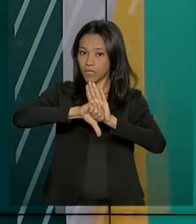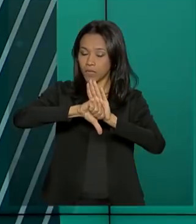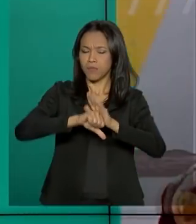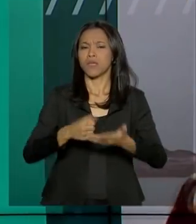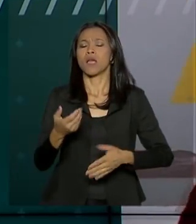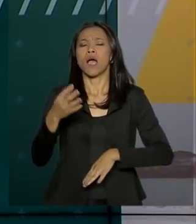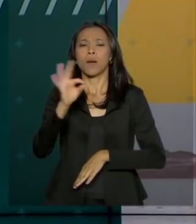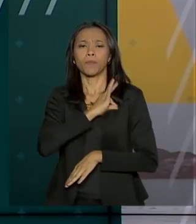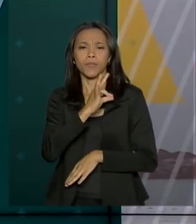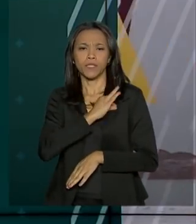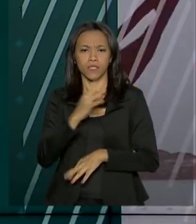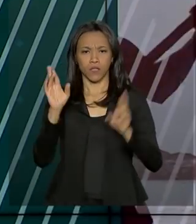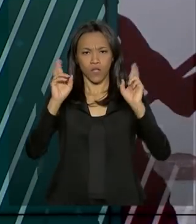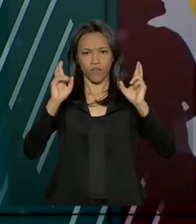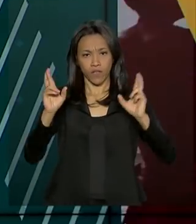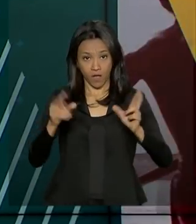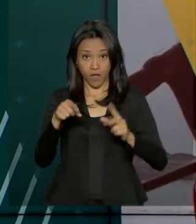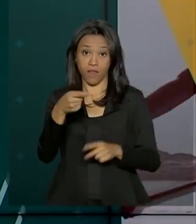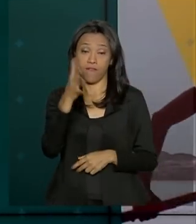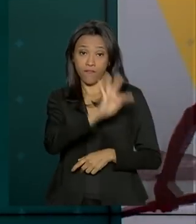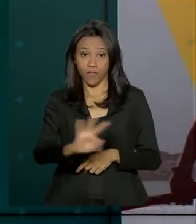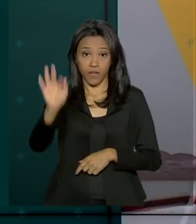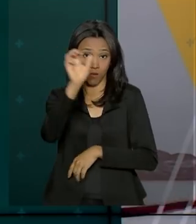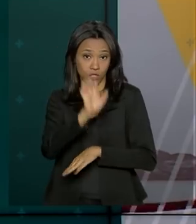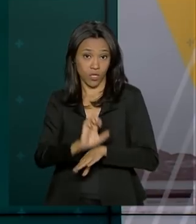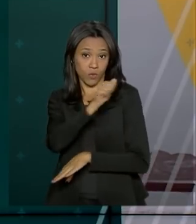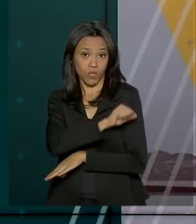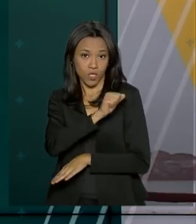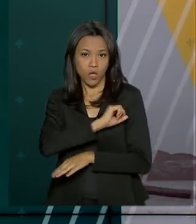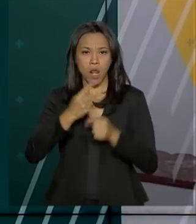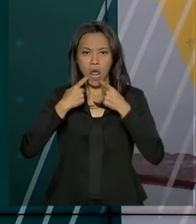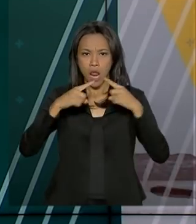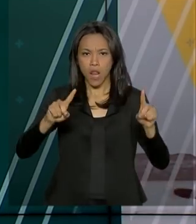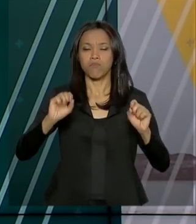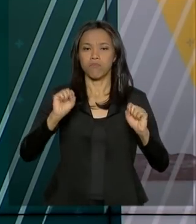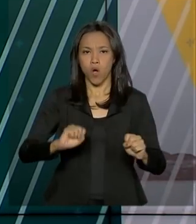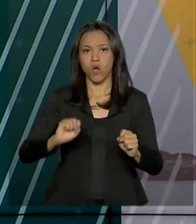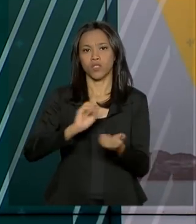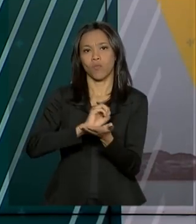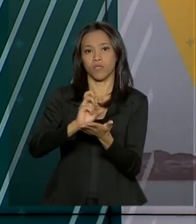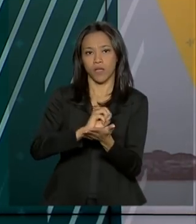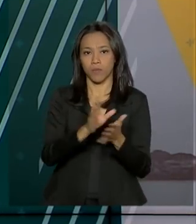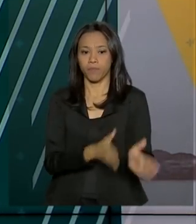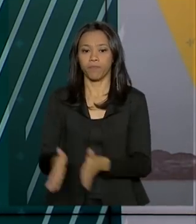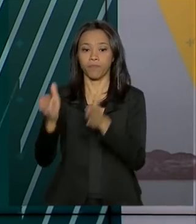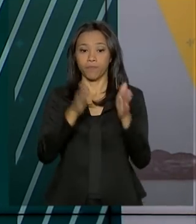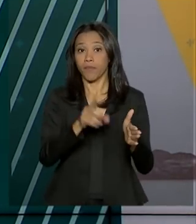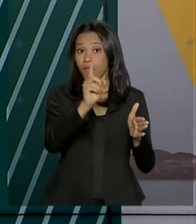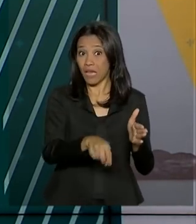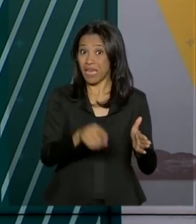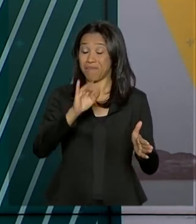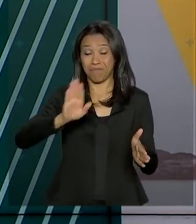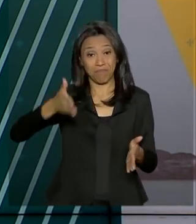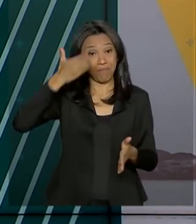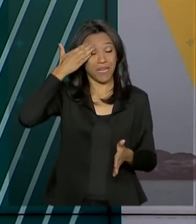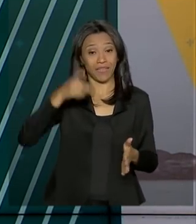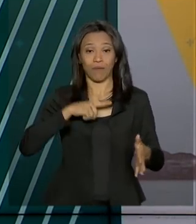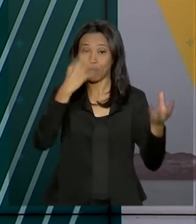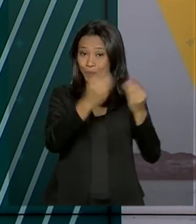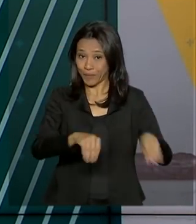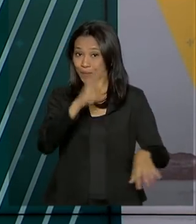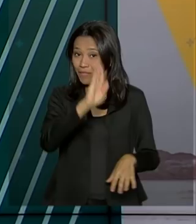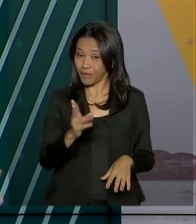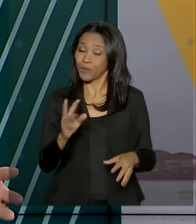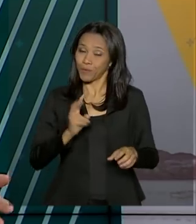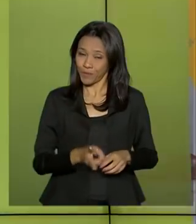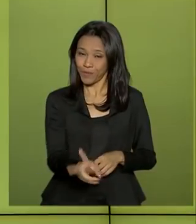Janeiro, passa a receber denúncias pelo WhatsApp. 20 bilhões de reais por ano é o prejuízo causado pela pirataria no país. Fique com